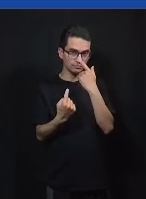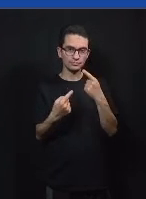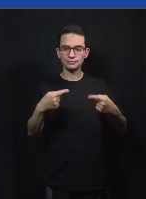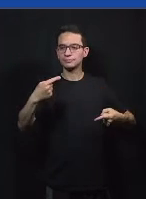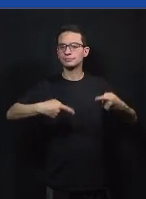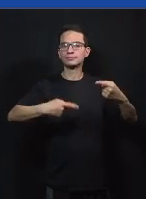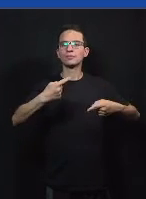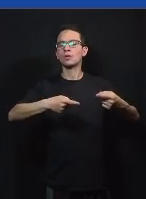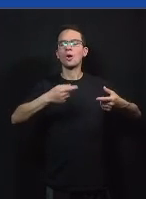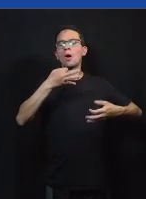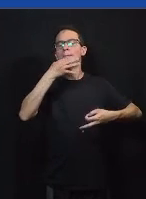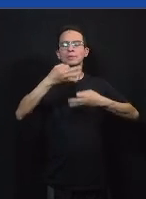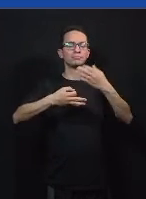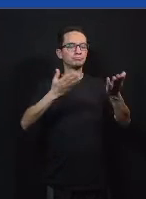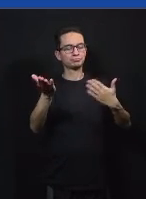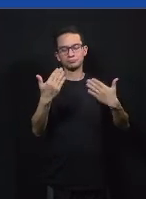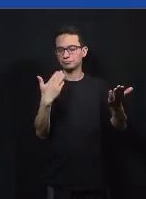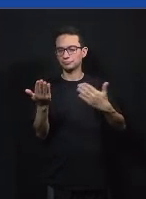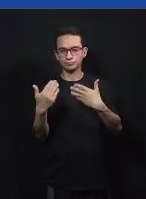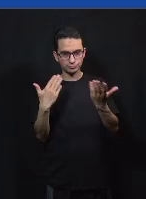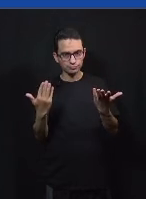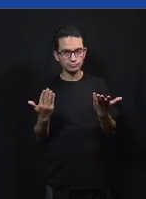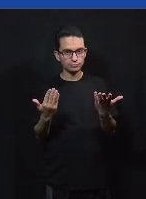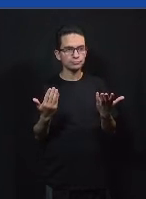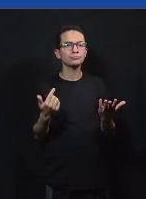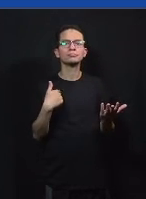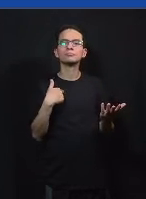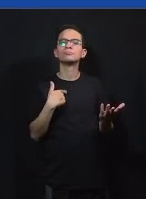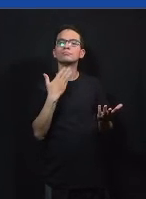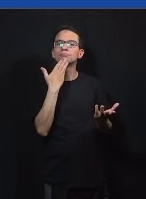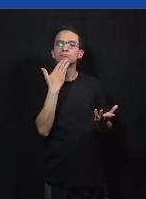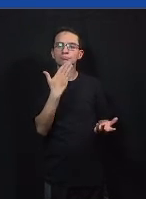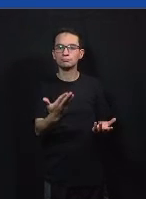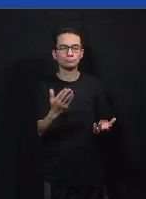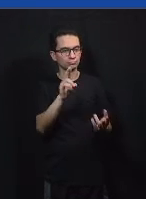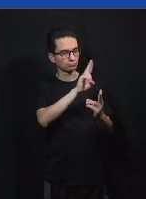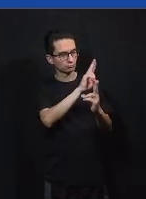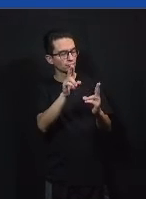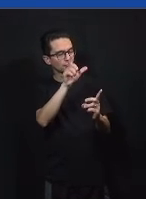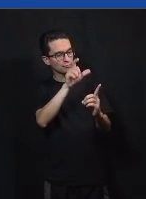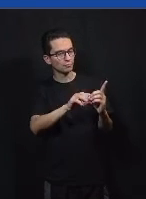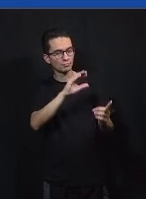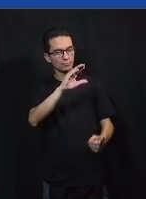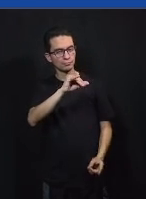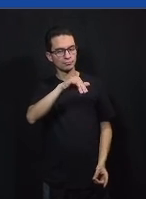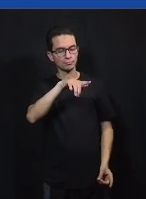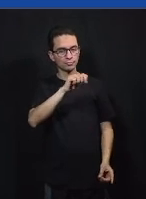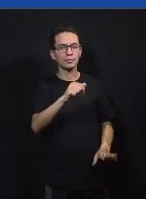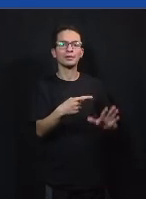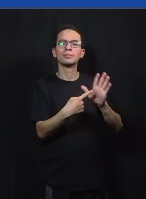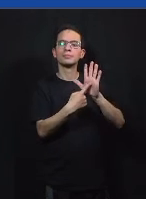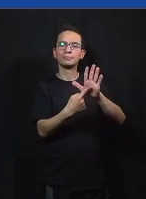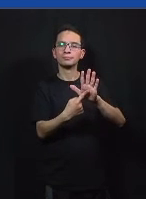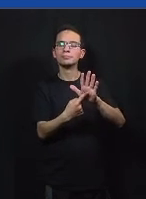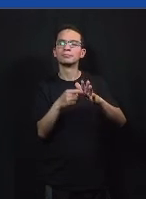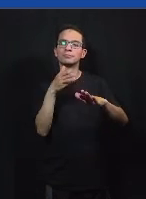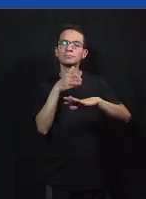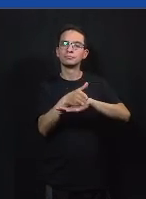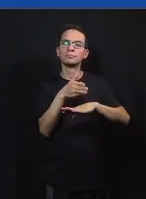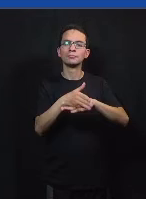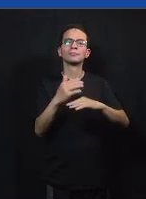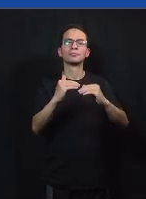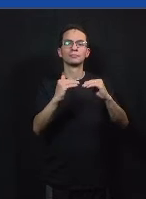do debate e agora eu vou pedir para Camila participar da nossa apresentação ela vai falar um pouquinho mais sobre debates